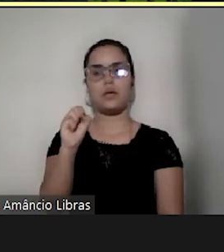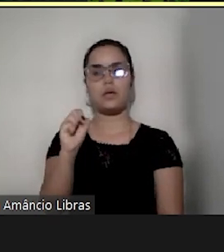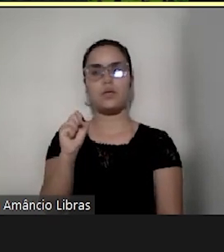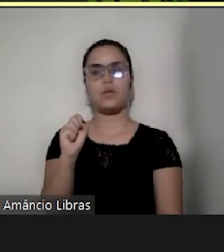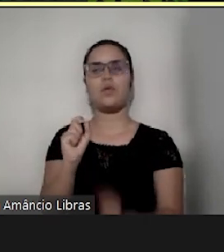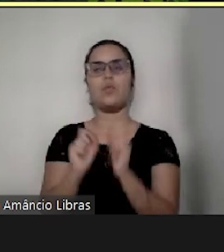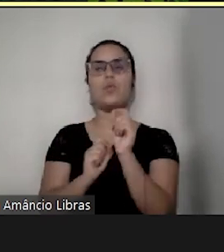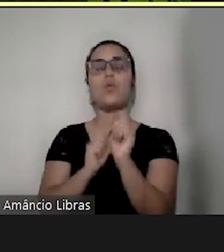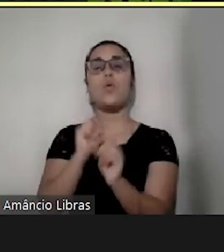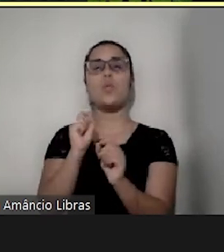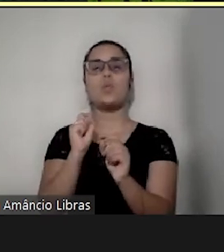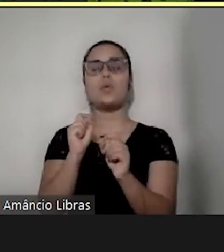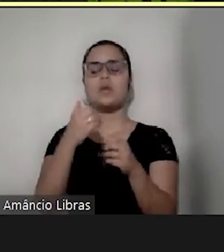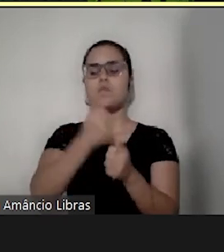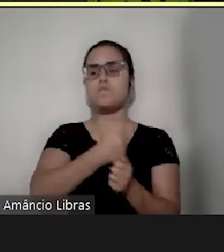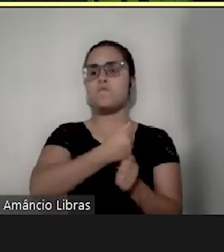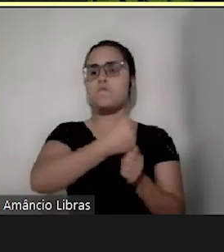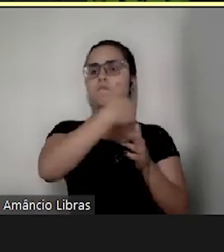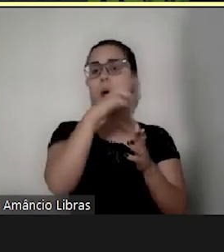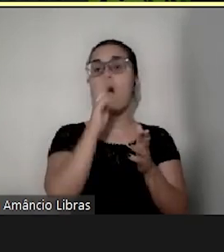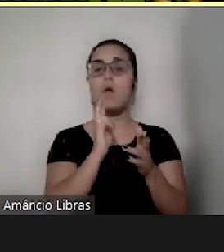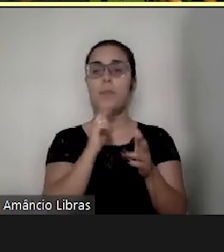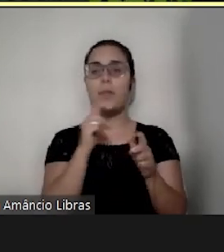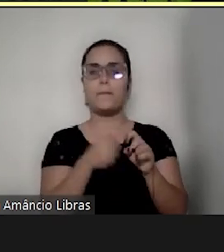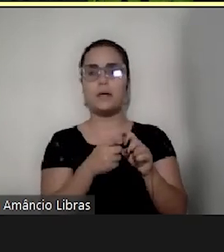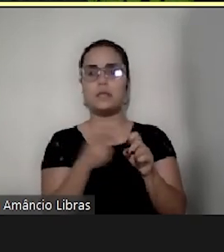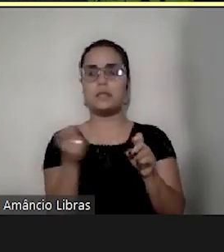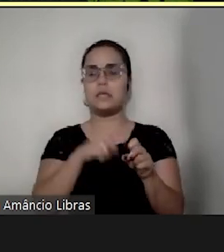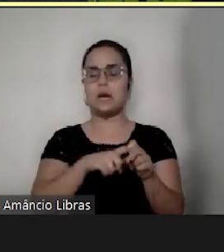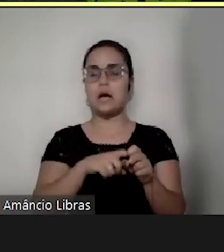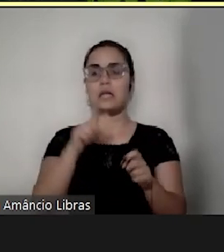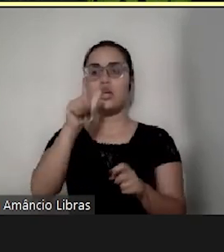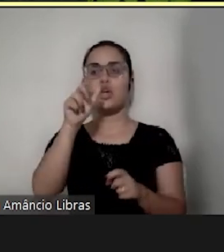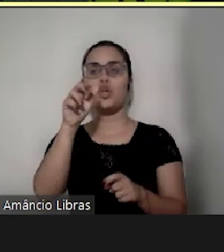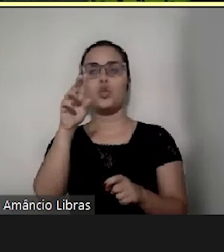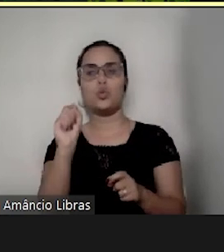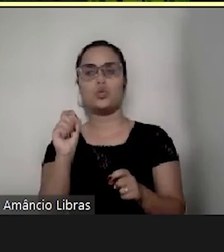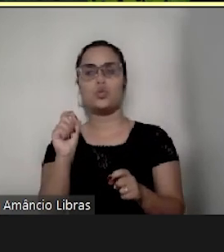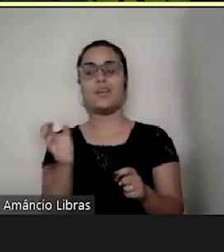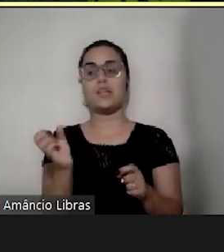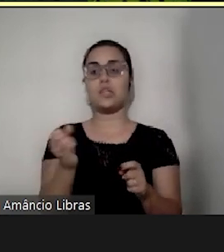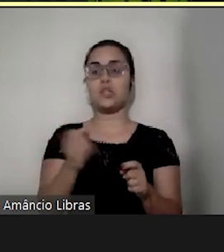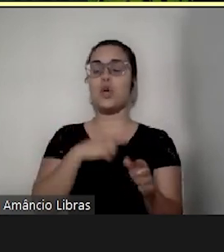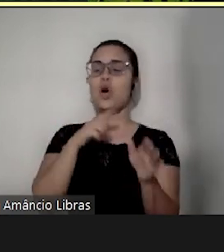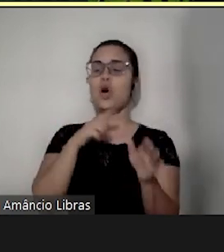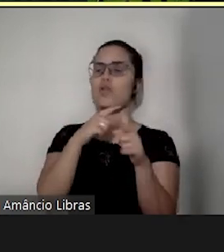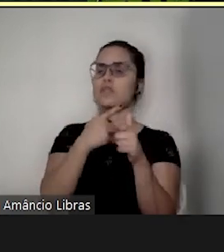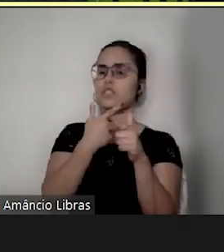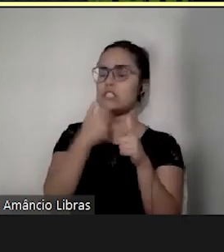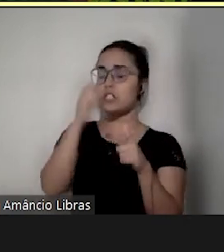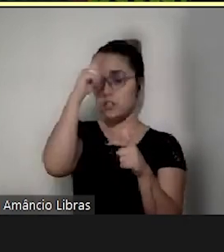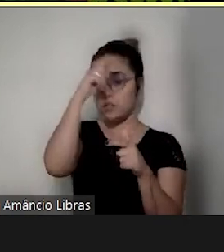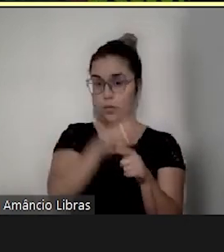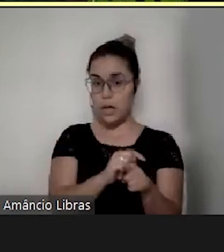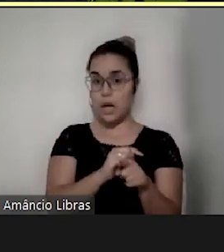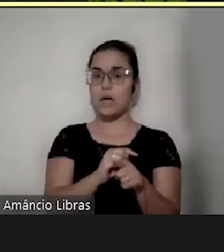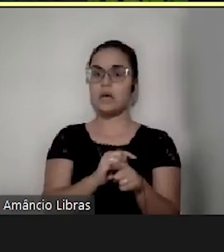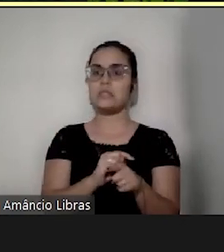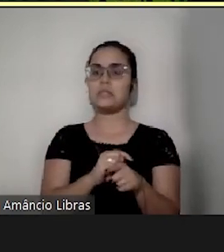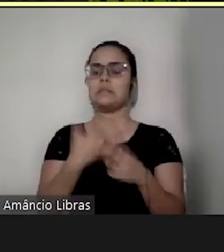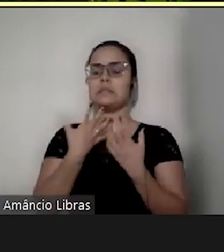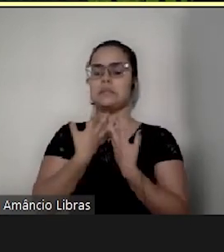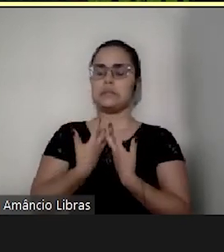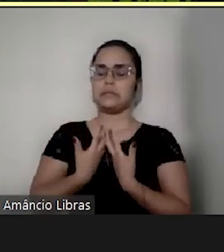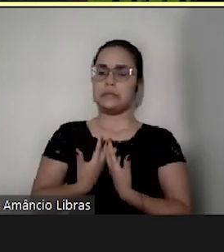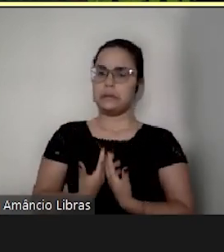diagnóstico traz? Então ele traz o luto, ele traz as novas demandas, desafios, ele traz exaustão,